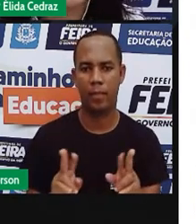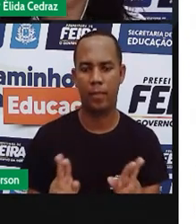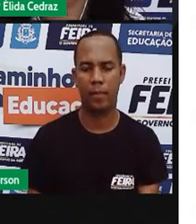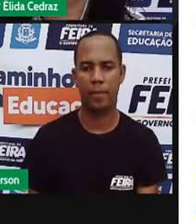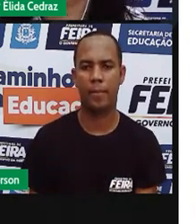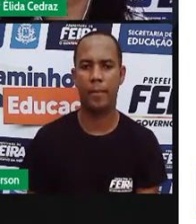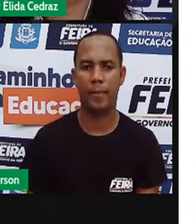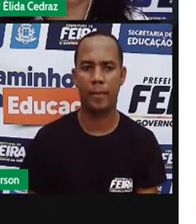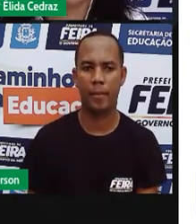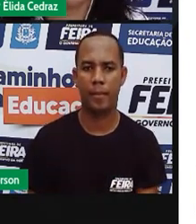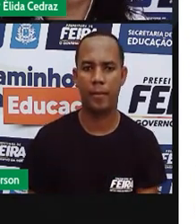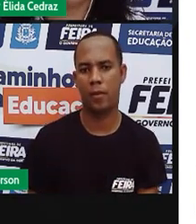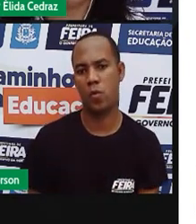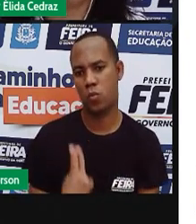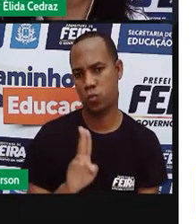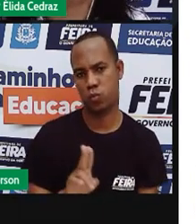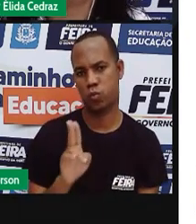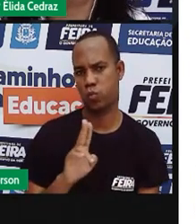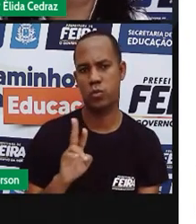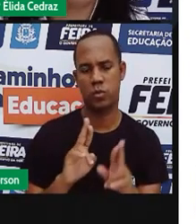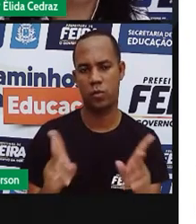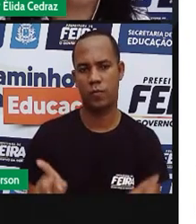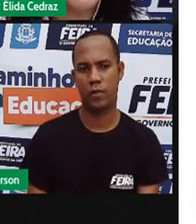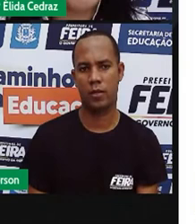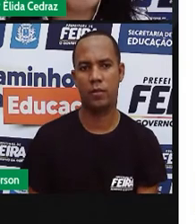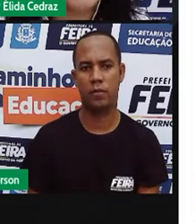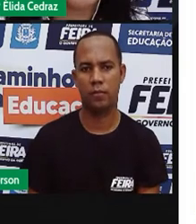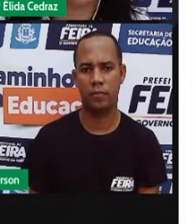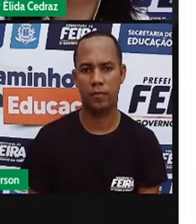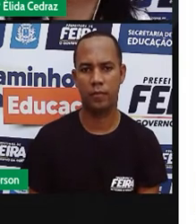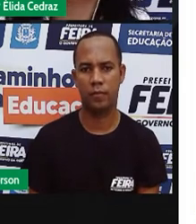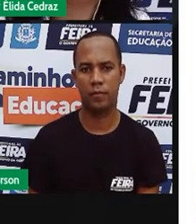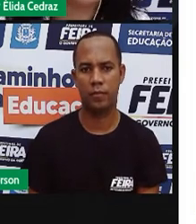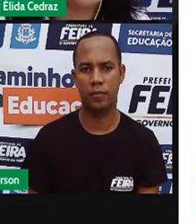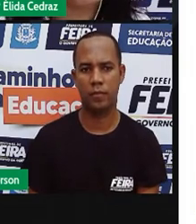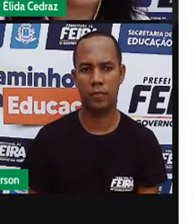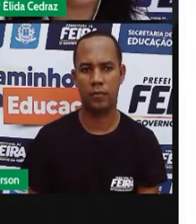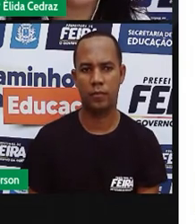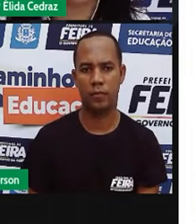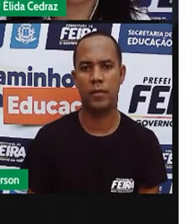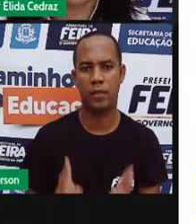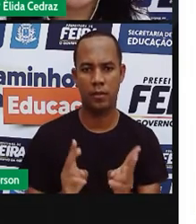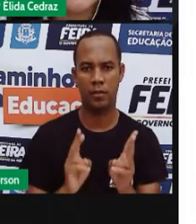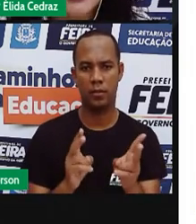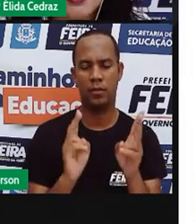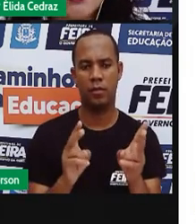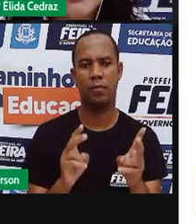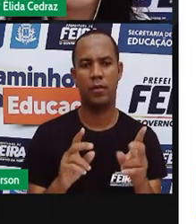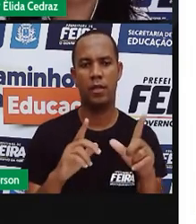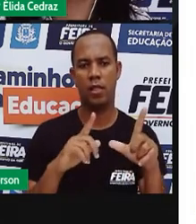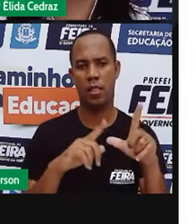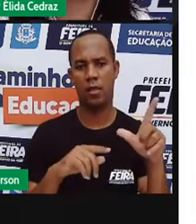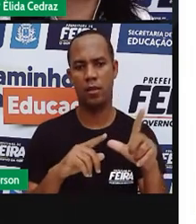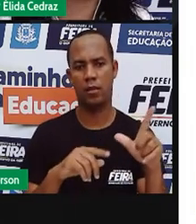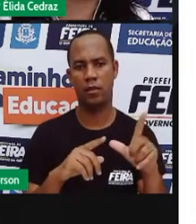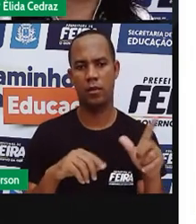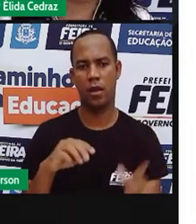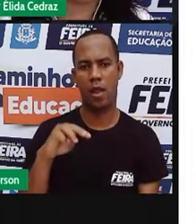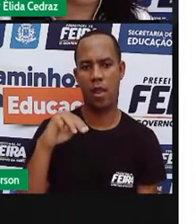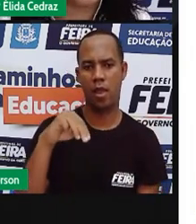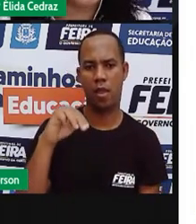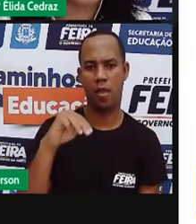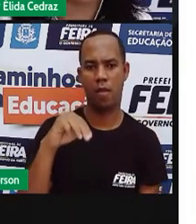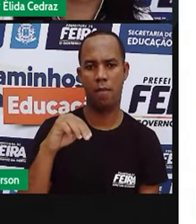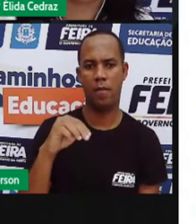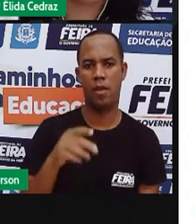vai estar no uso da regrinha de P e B. Sempre a letra M antes